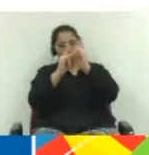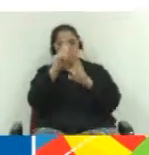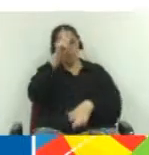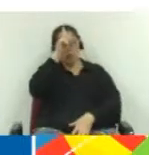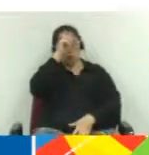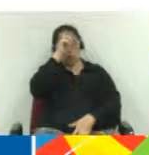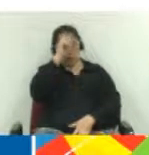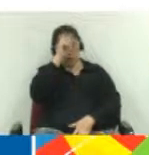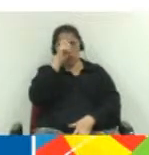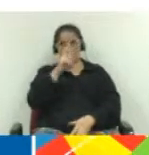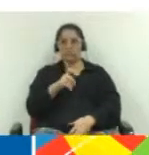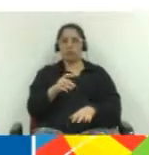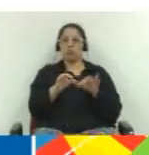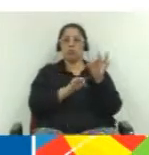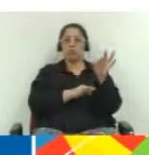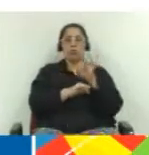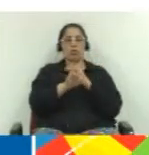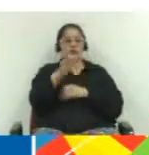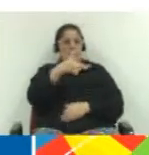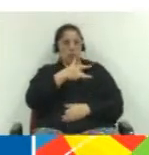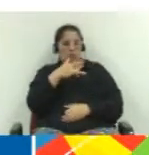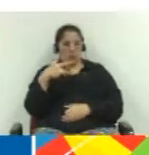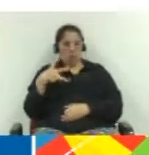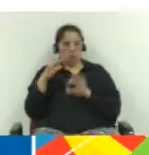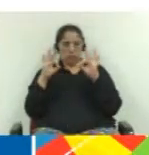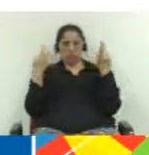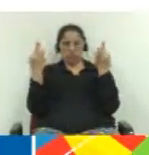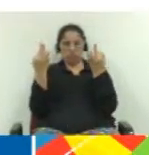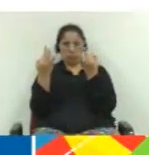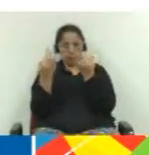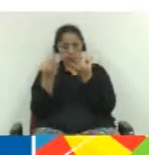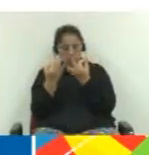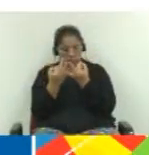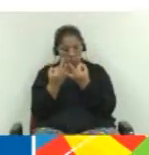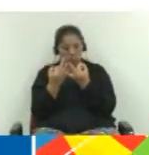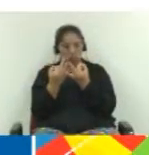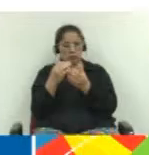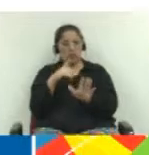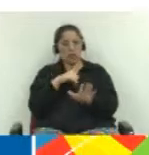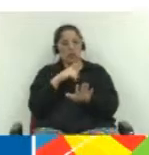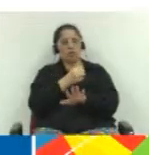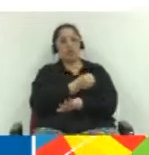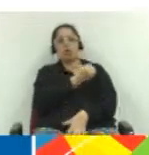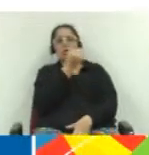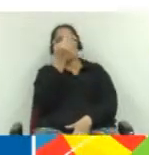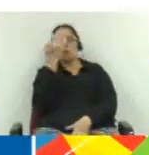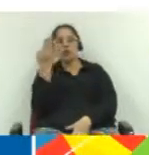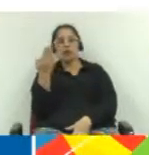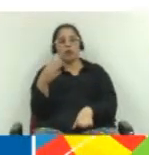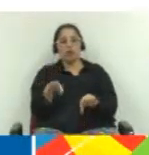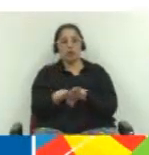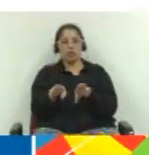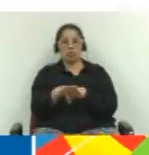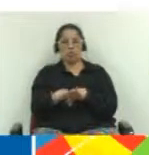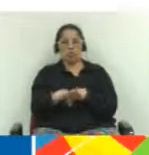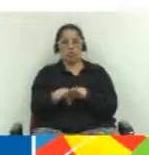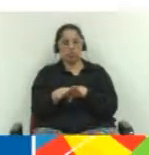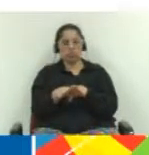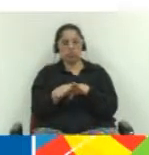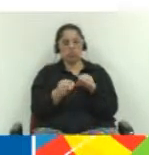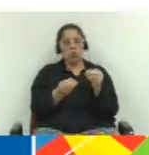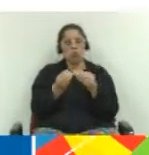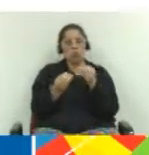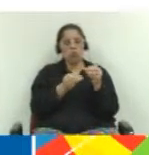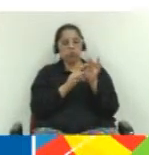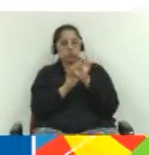estrutura física, os nossos prédios, hospitais, o Programa Saúde da Família, obrigado a ter o Programa Saúde da